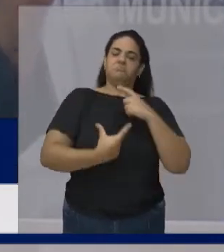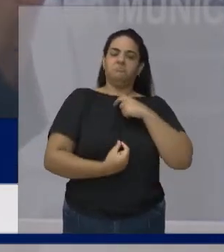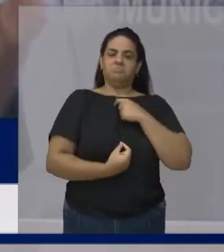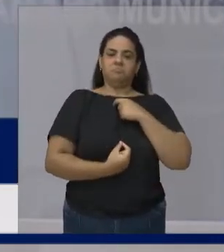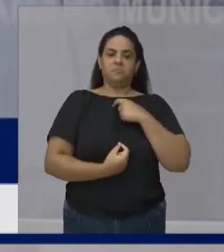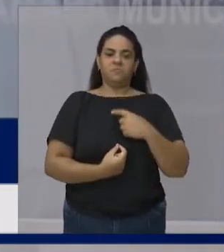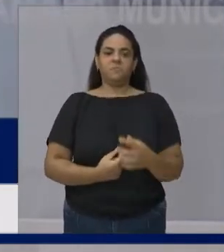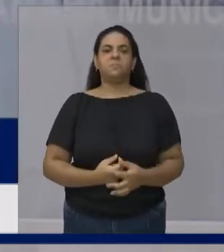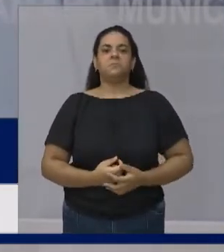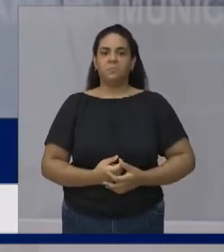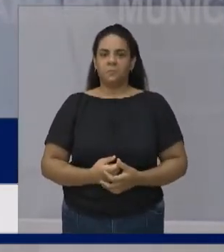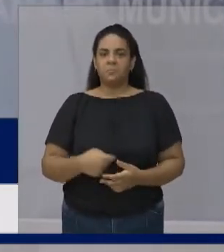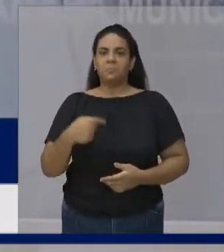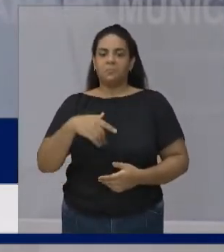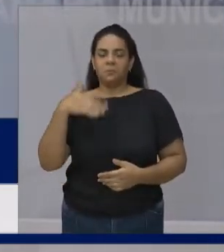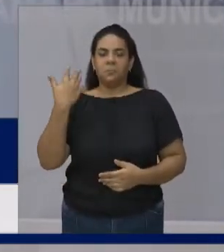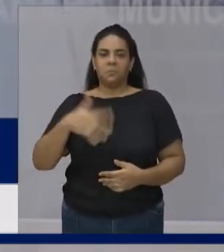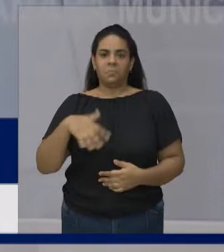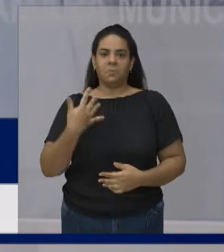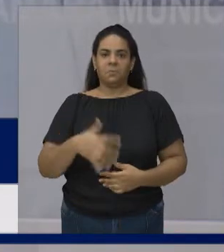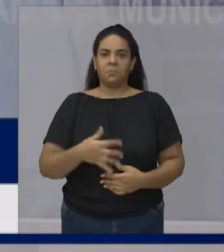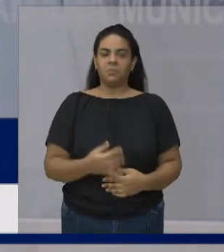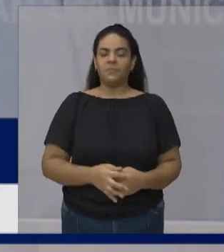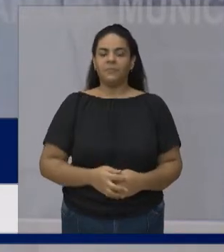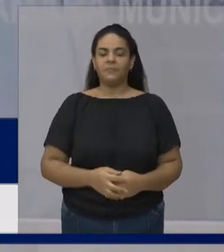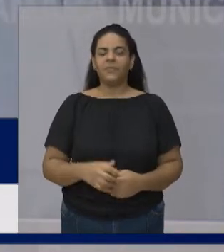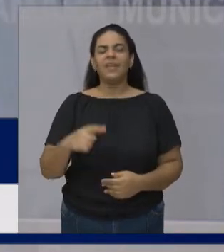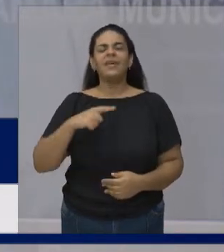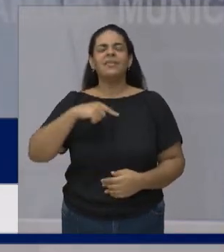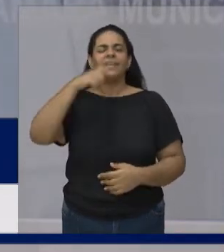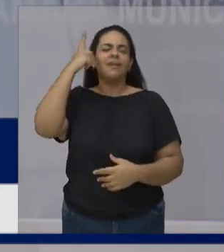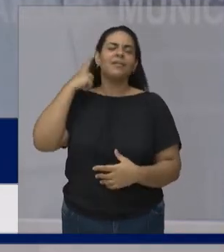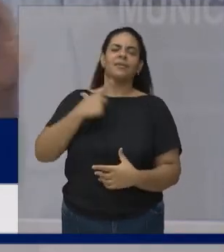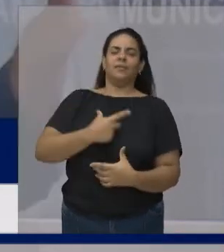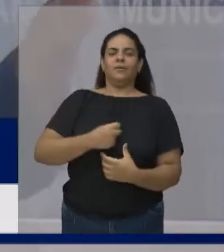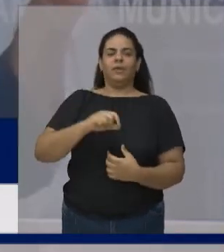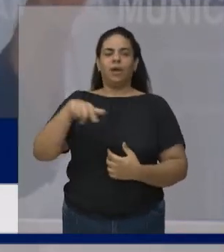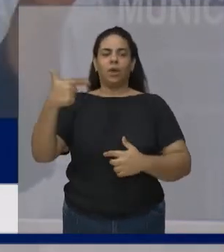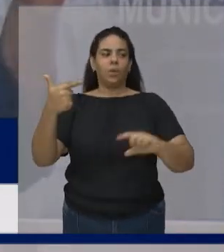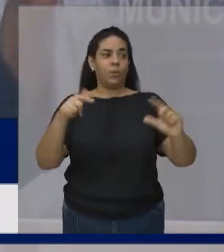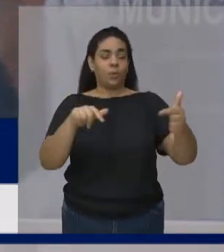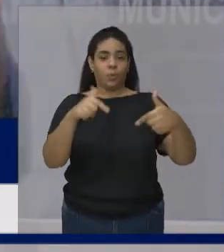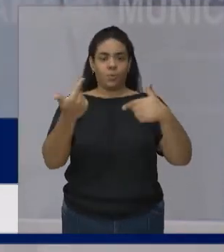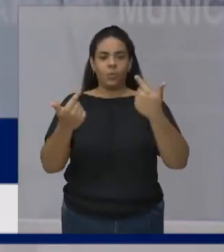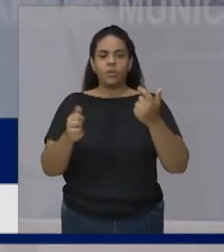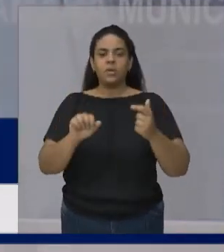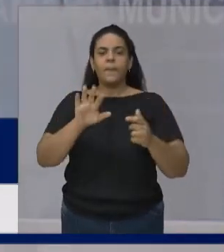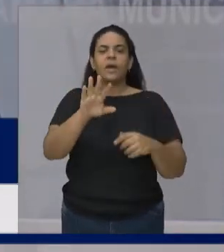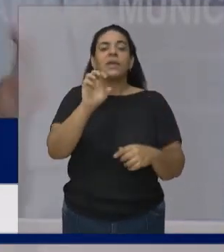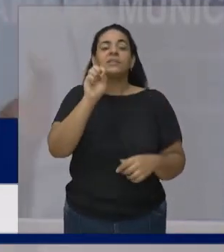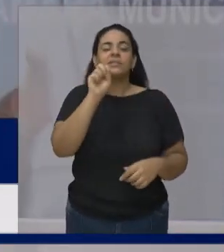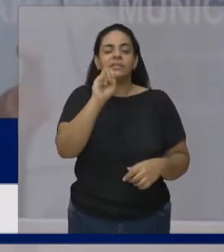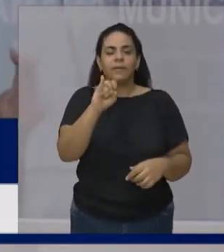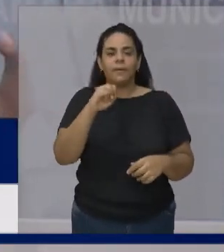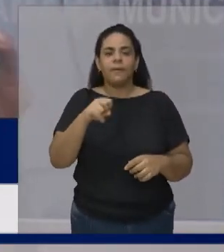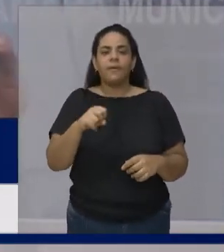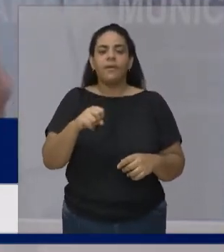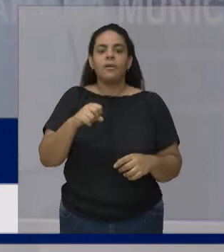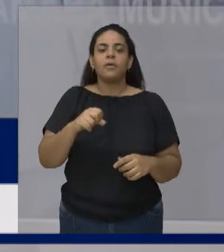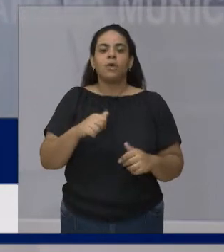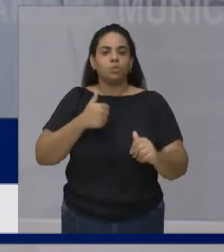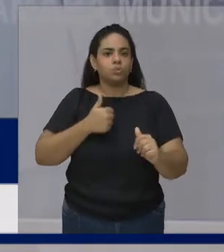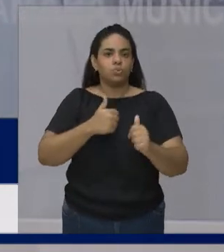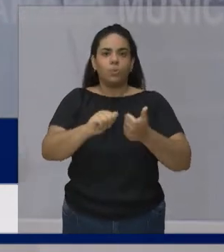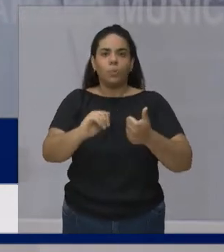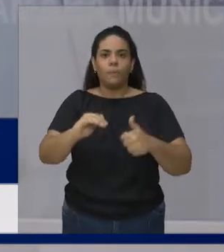grandes competições Tem outras medalhas De outras competições Mas se eu pegar Essas grandes competições Campeonatos mundiais